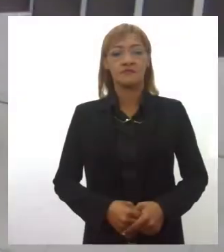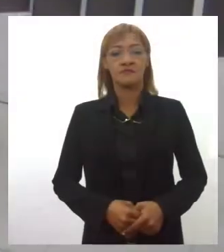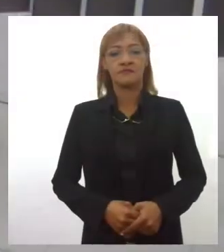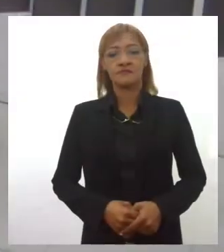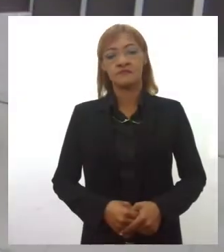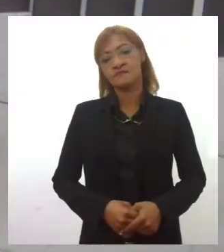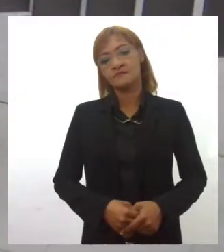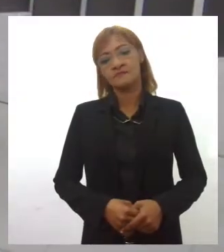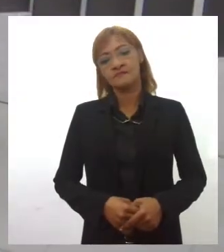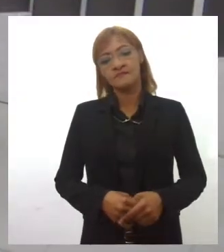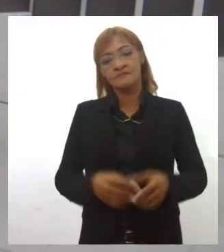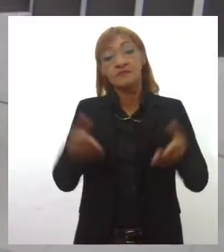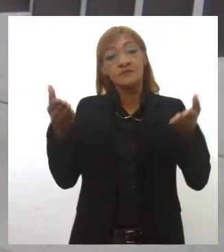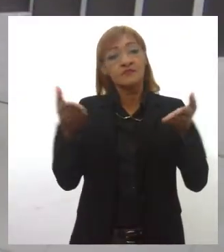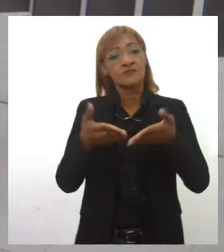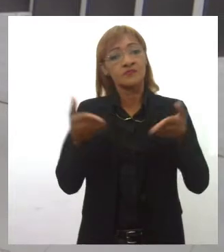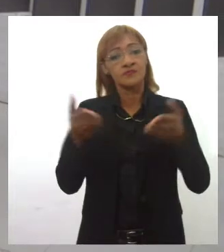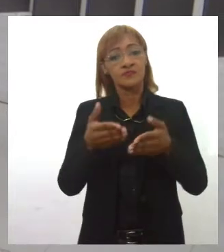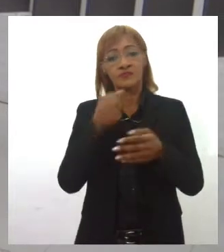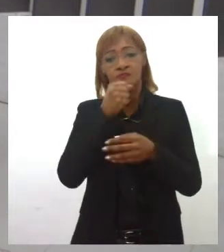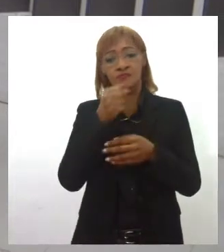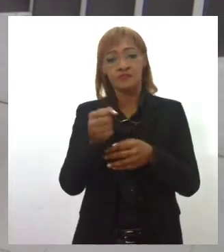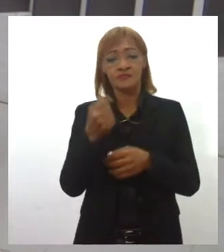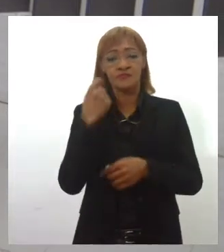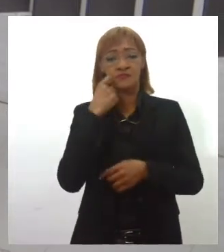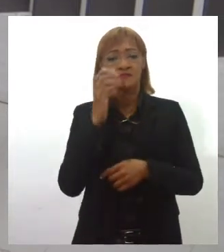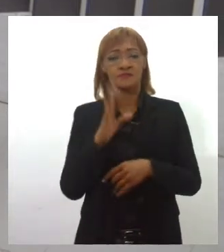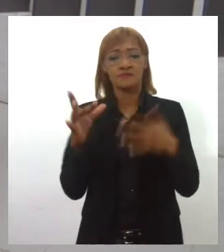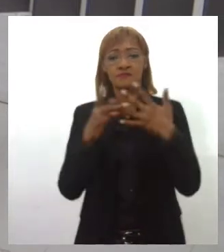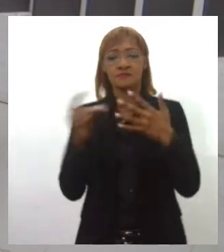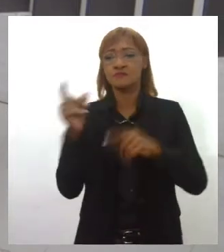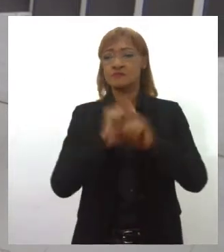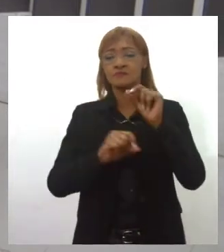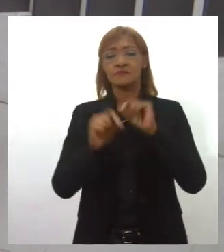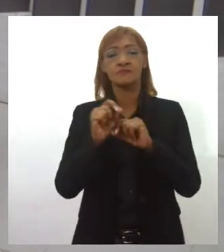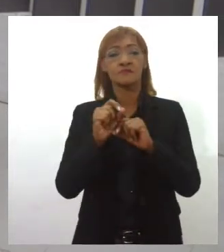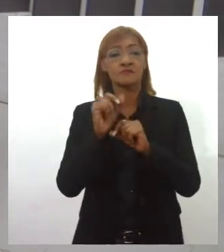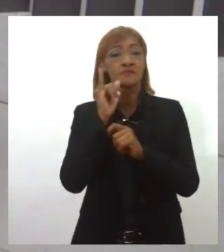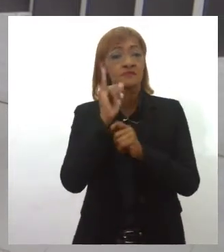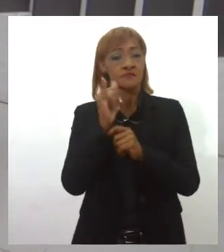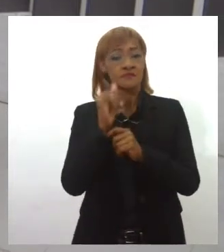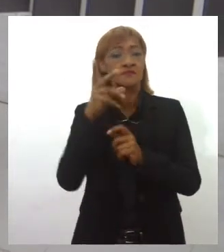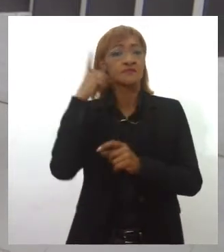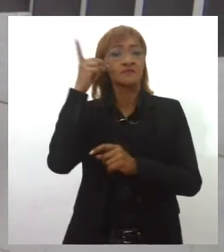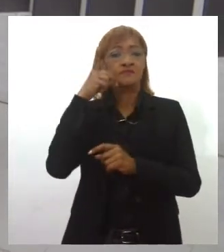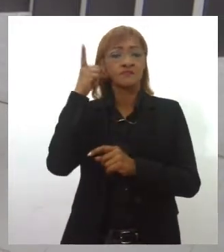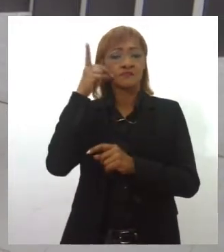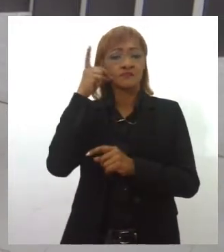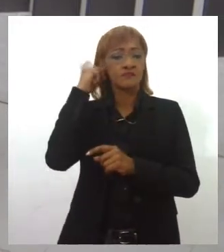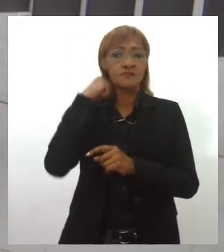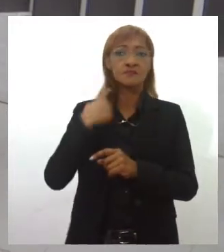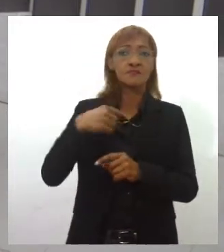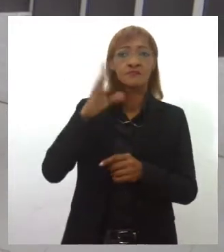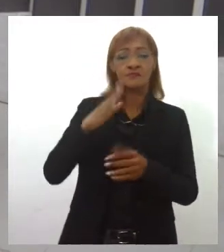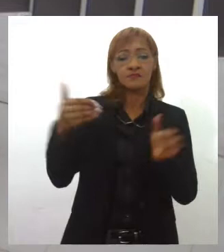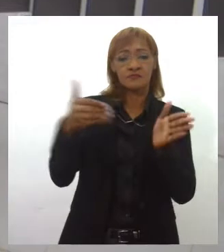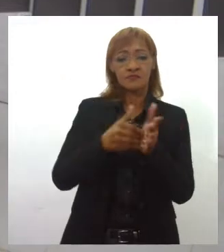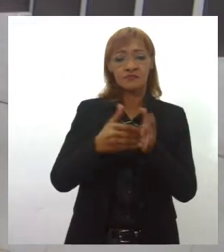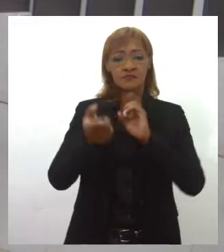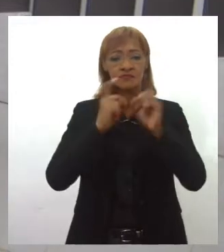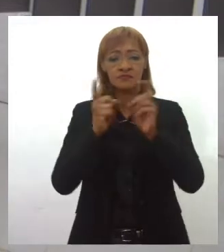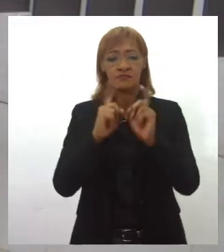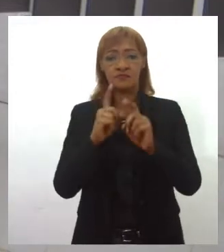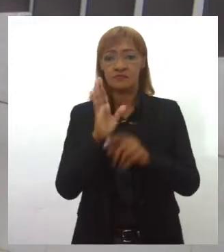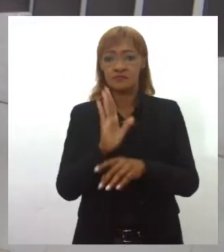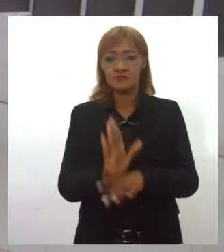E começamos o Jornal desta sexta-feira destacando os pronunciamentos dos deputados estaduais na última sessão plenária da semana.